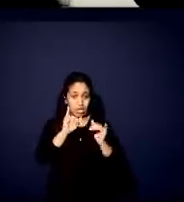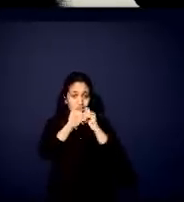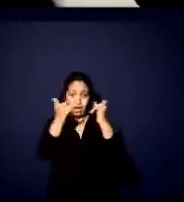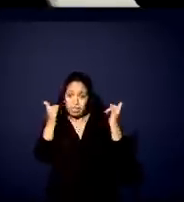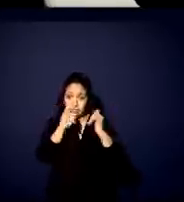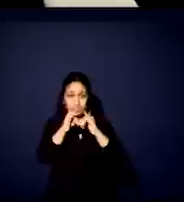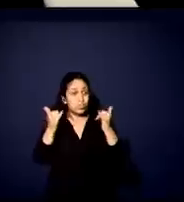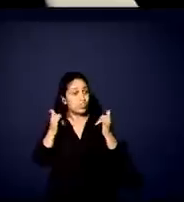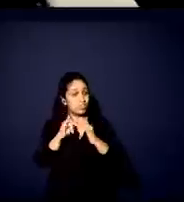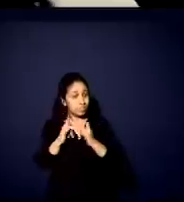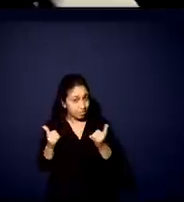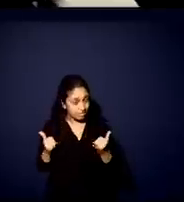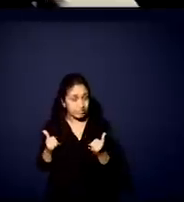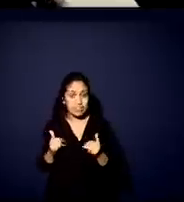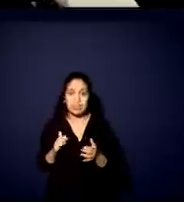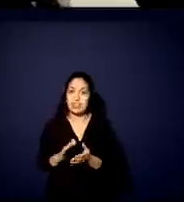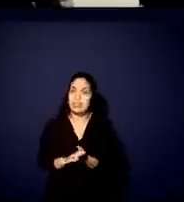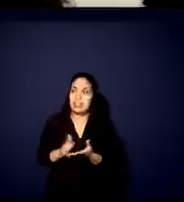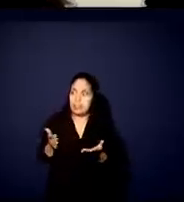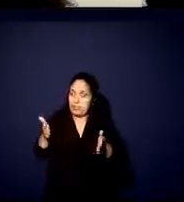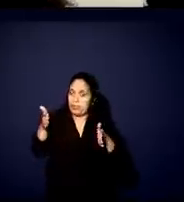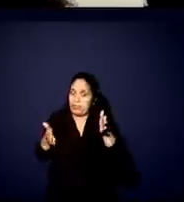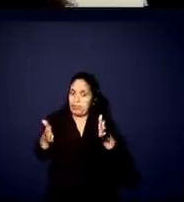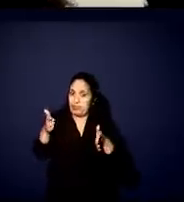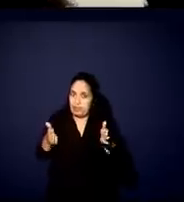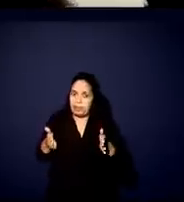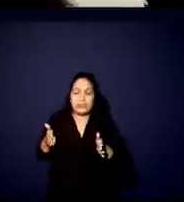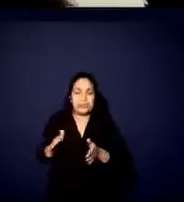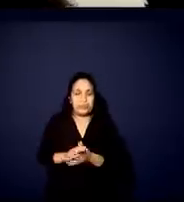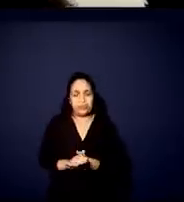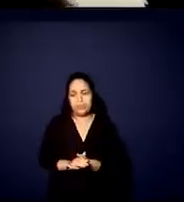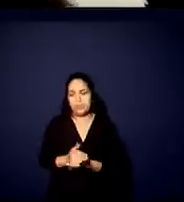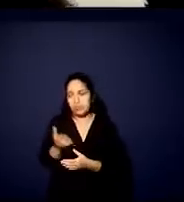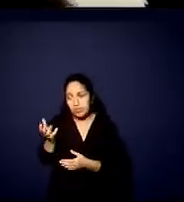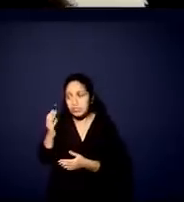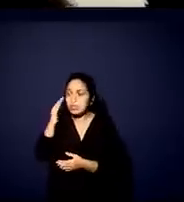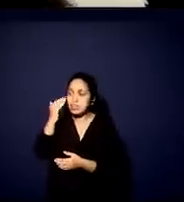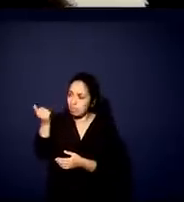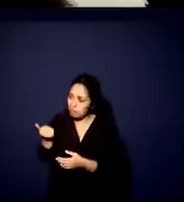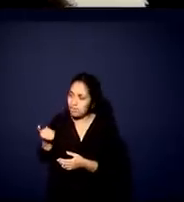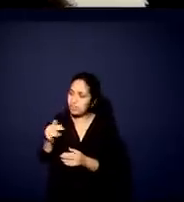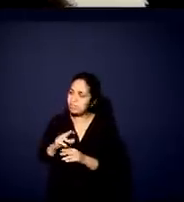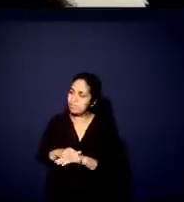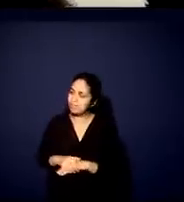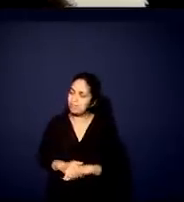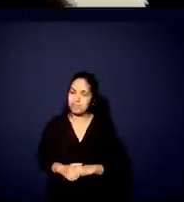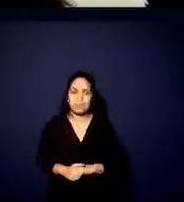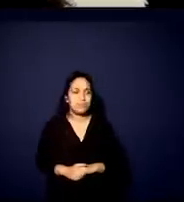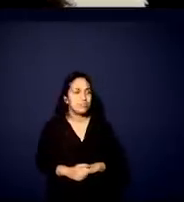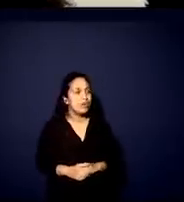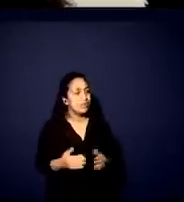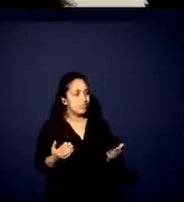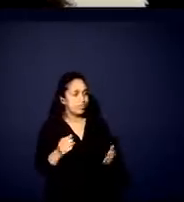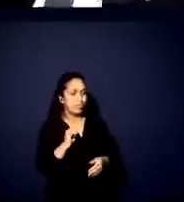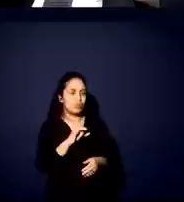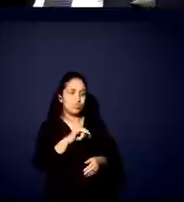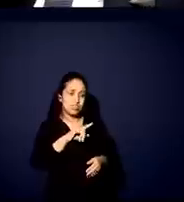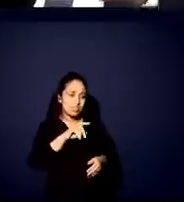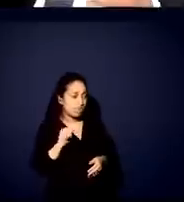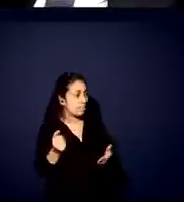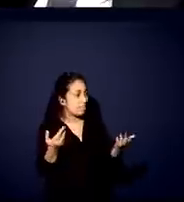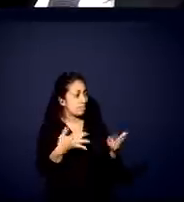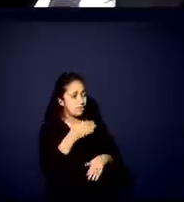elétrica, que é um grande momento do Estado. Gostaria de saber sobre isso. Olha, Sila, para nós é uma grande